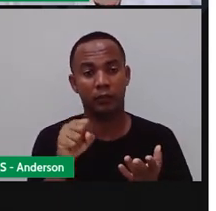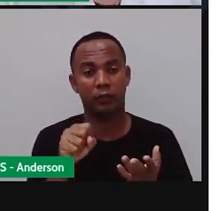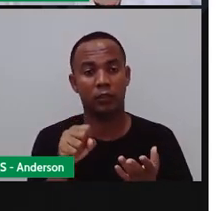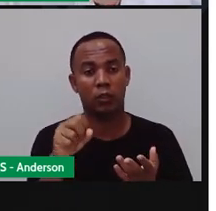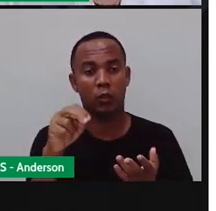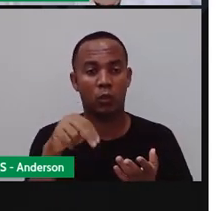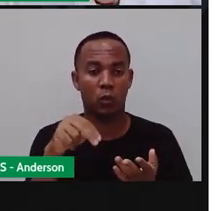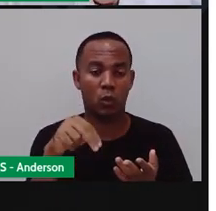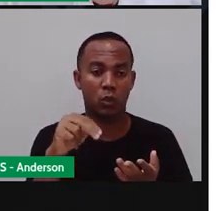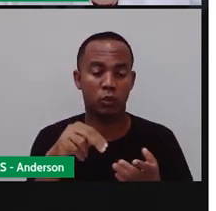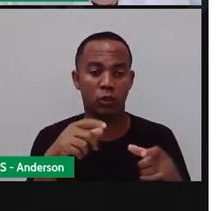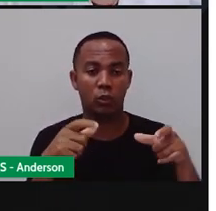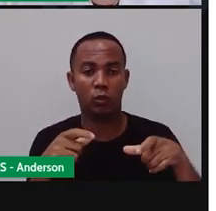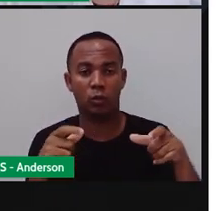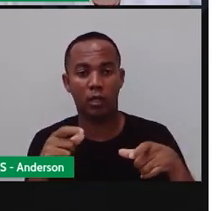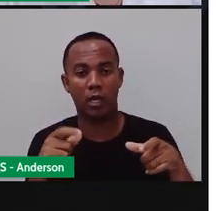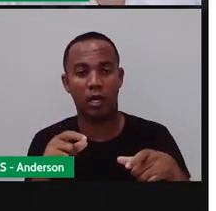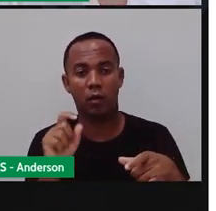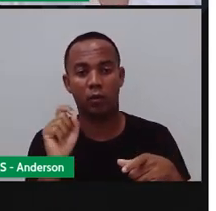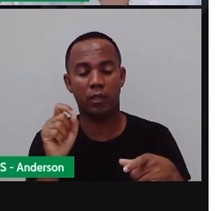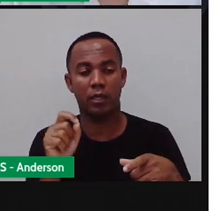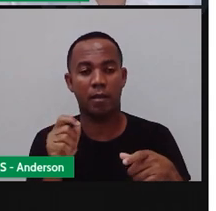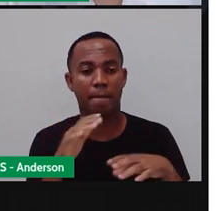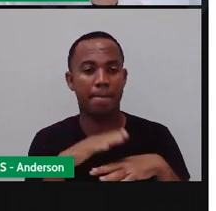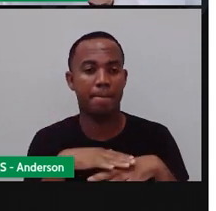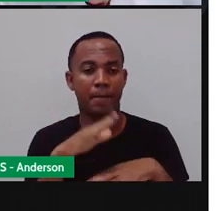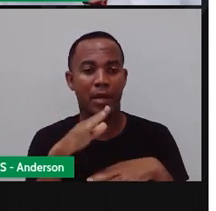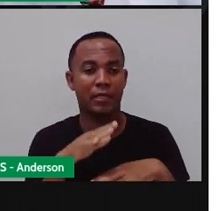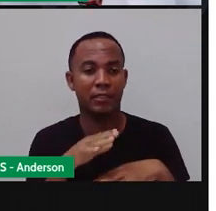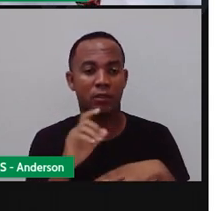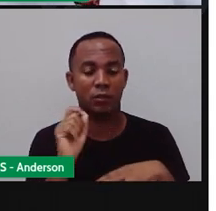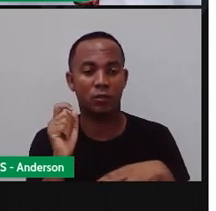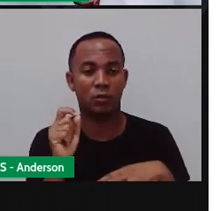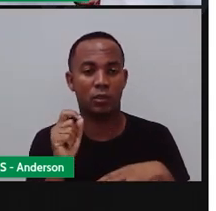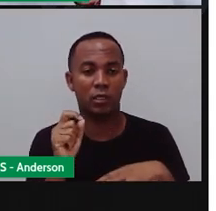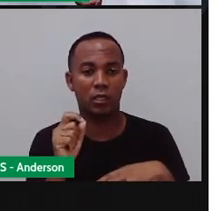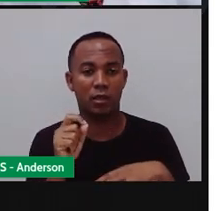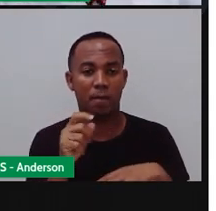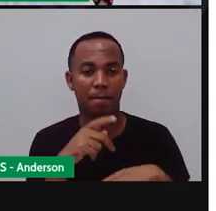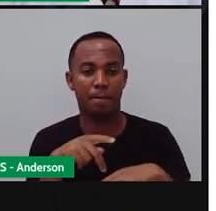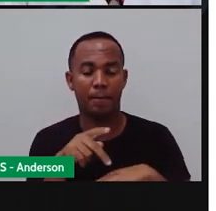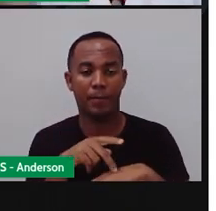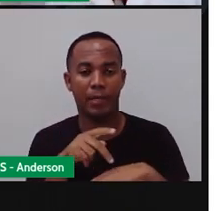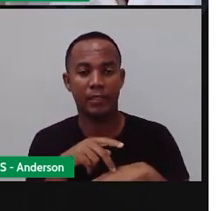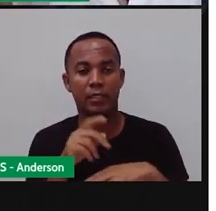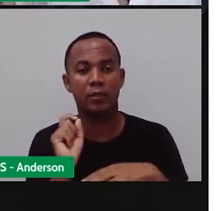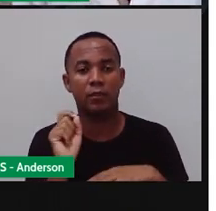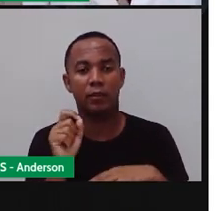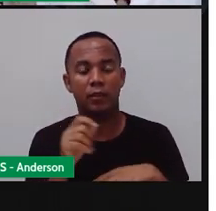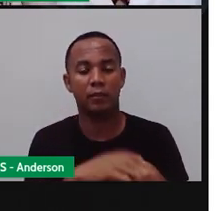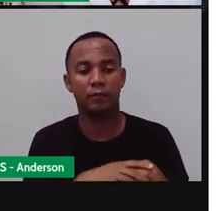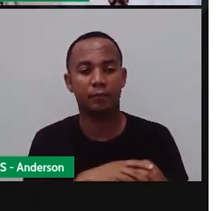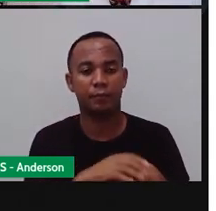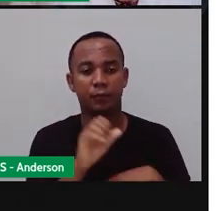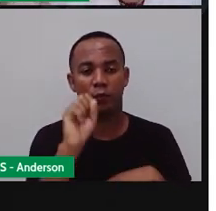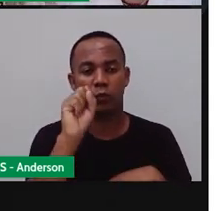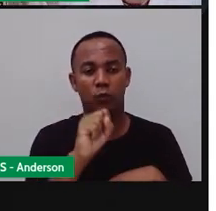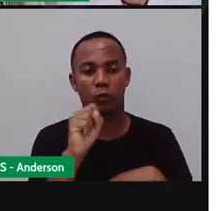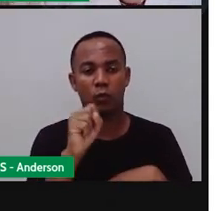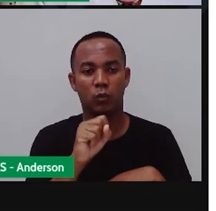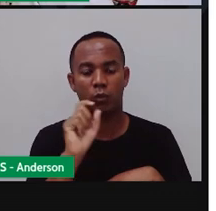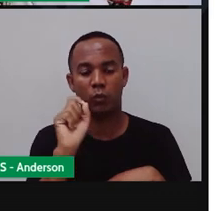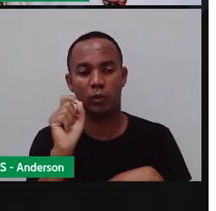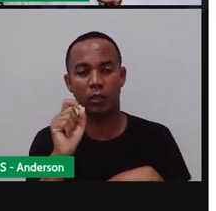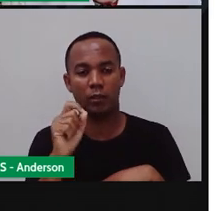Norte e no Nordeste, o clima é bem mais quente do que no Sul e no Sudeste do país? Por quê? No Sul e o Sudeste, eles já